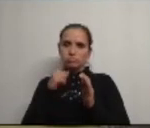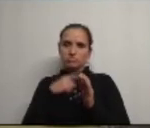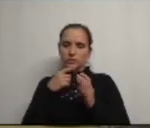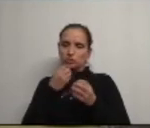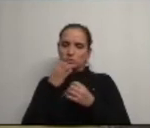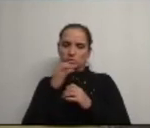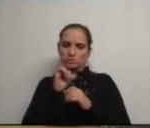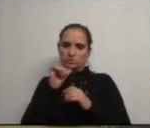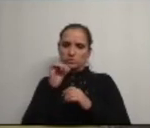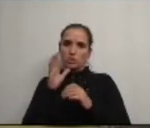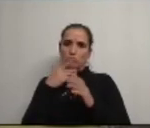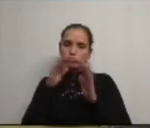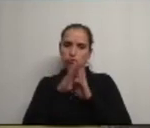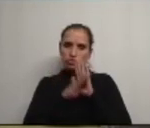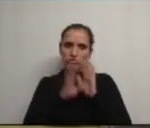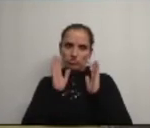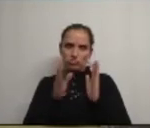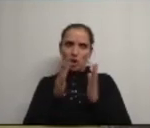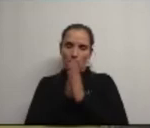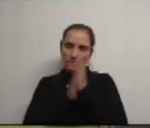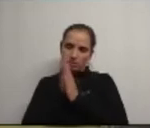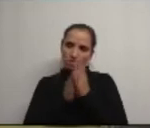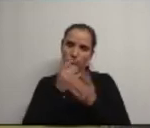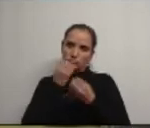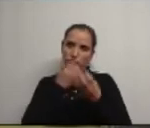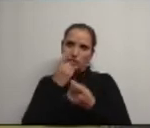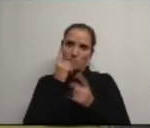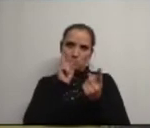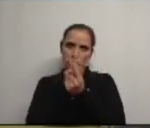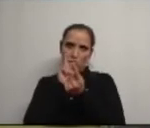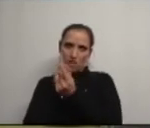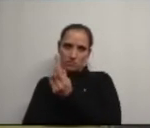-lhe o processo já tive oportunidade de o fazer pessoalmente